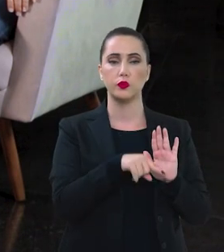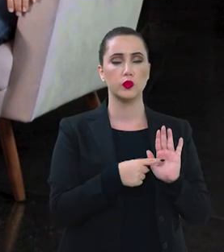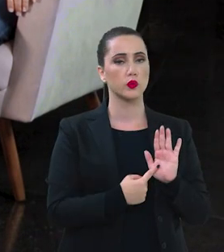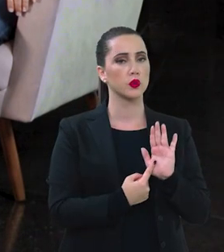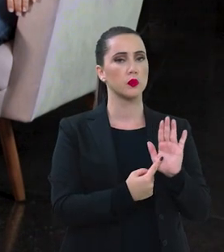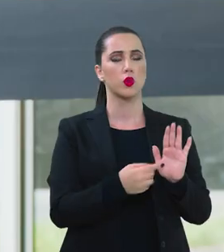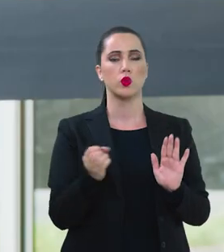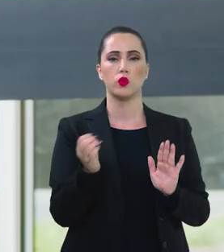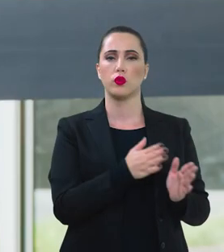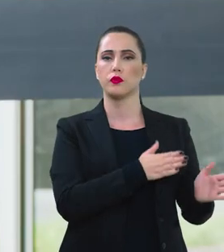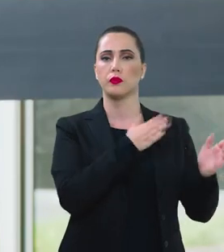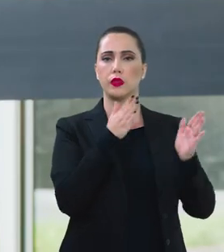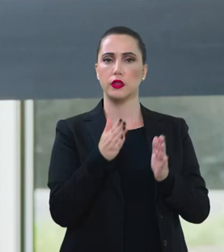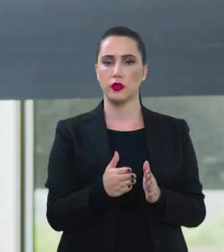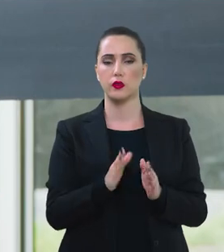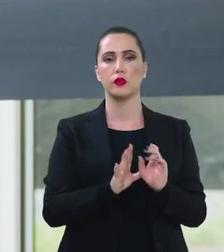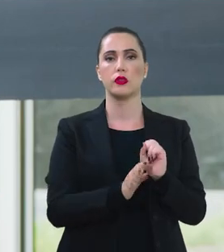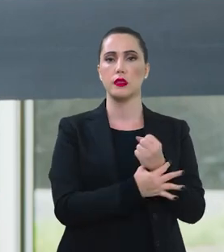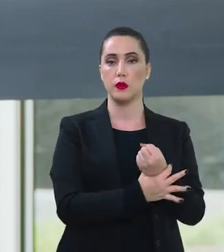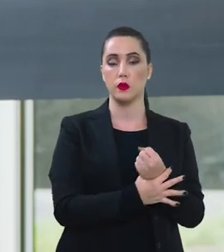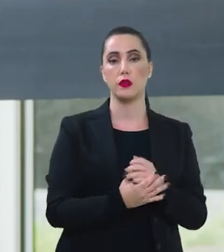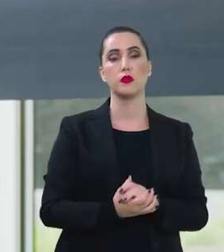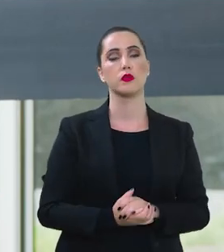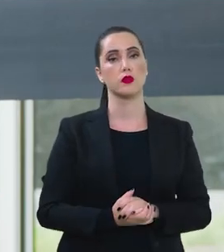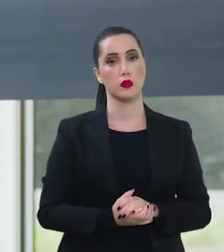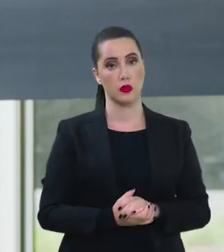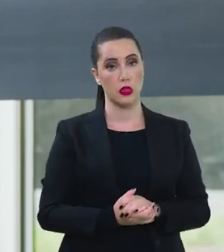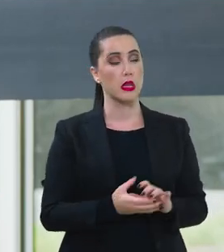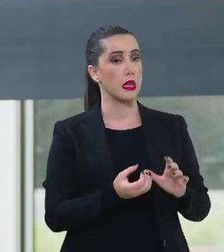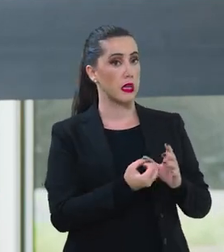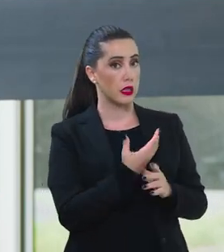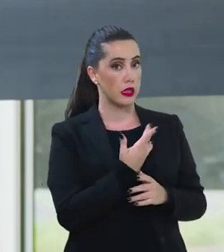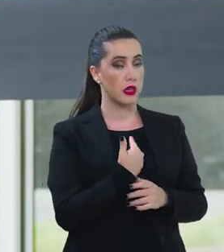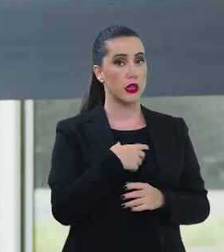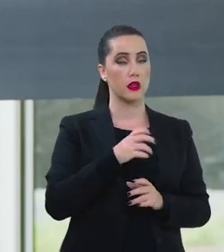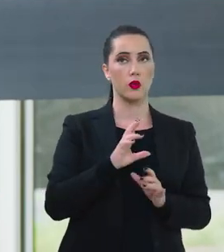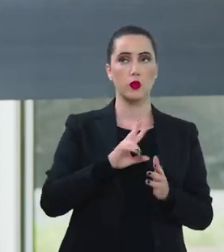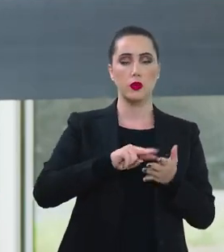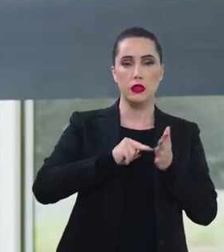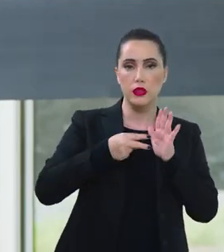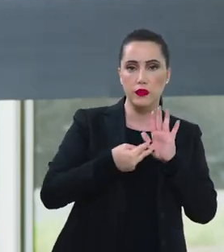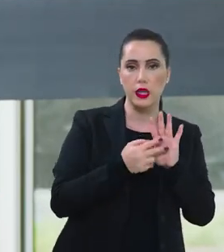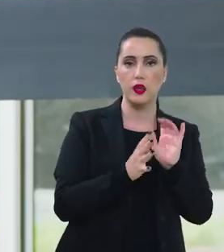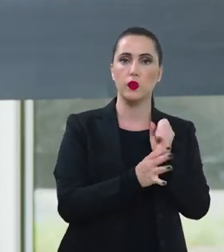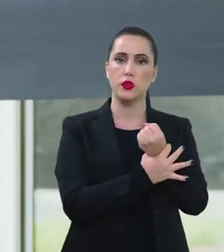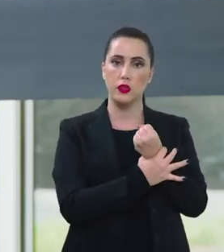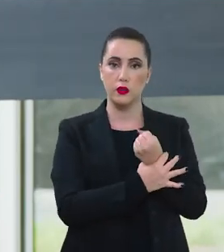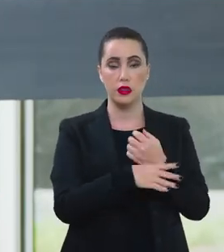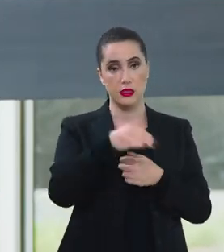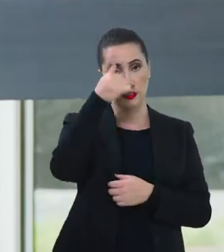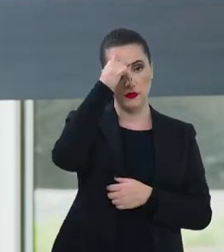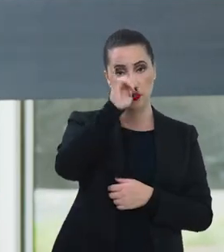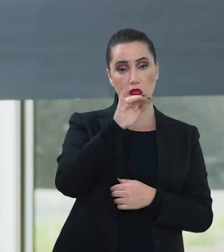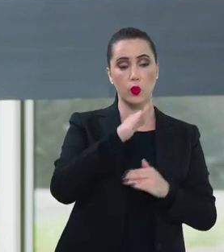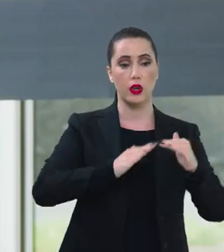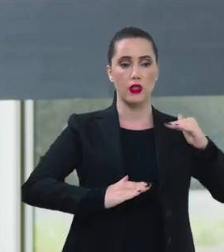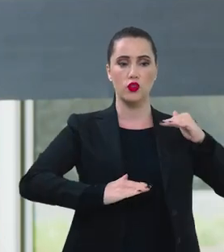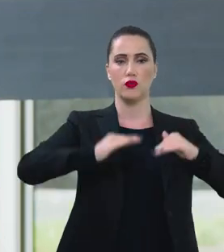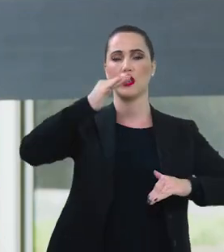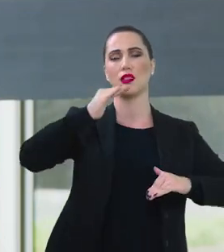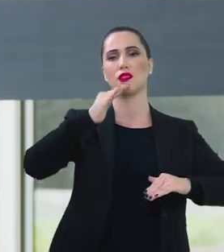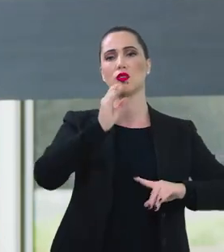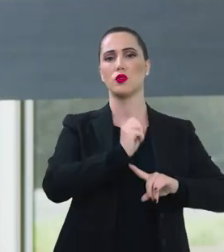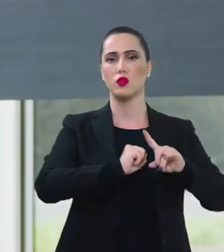que traz um novo paradigma para a segurança pública. constrói a noção de segurança a partir do combate à